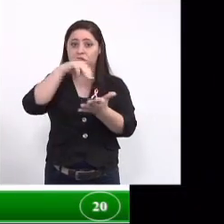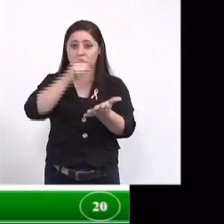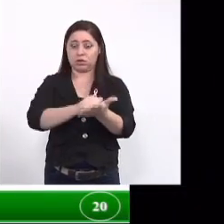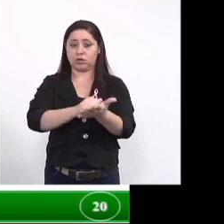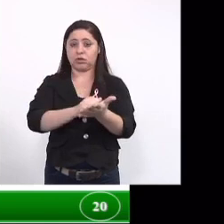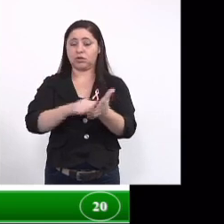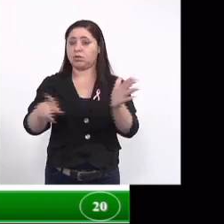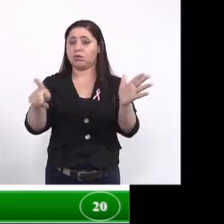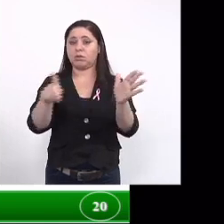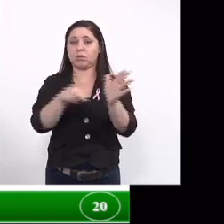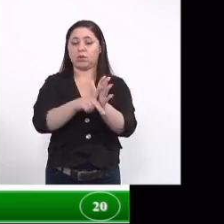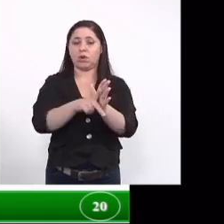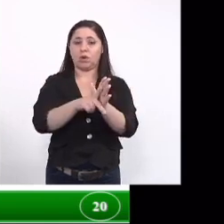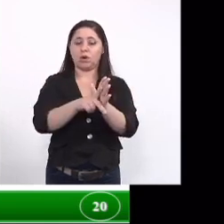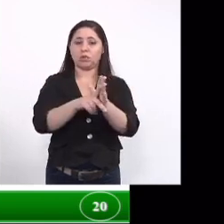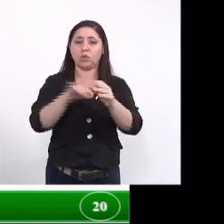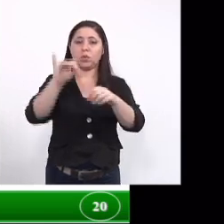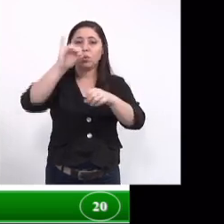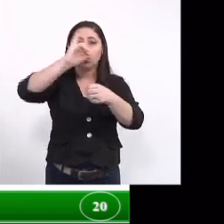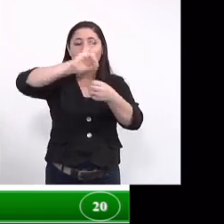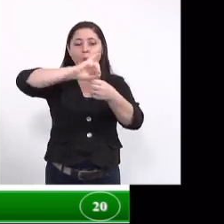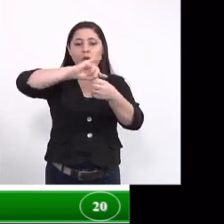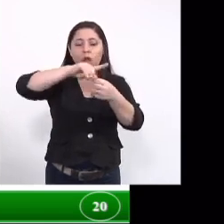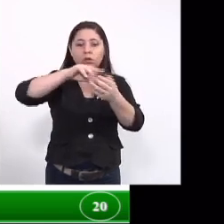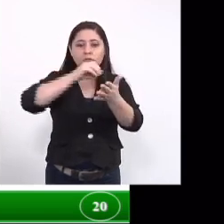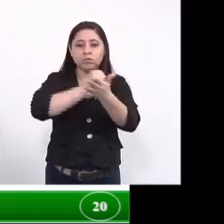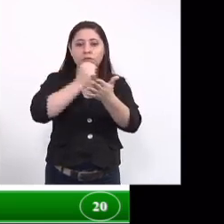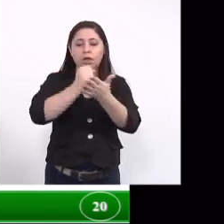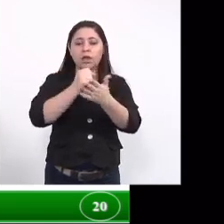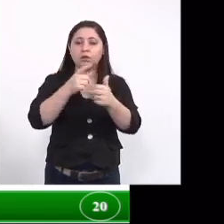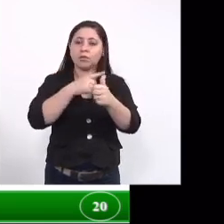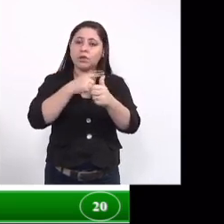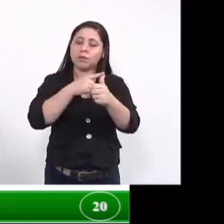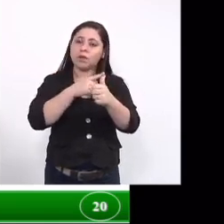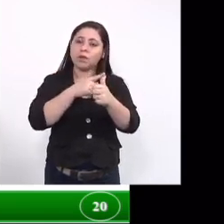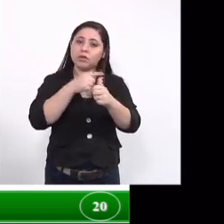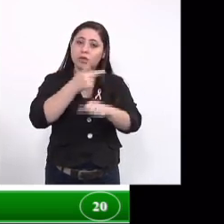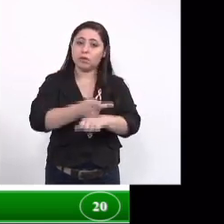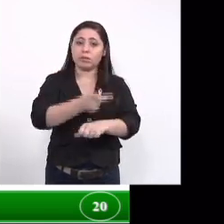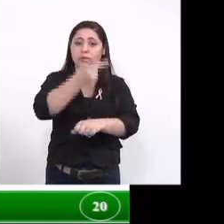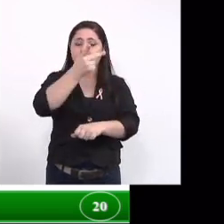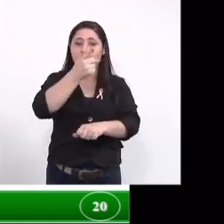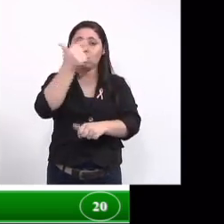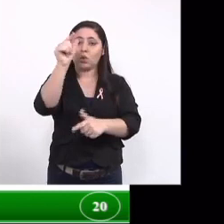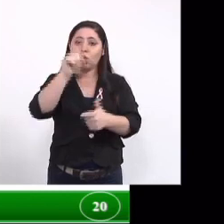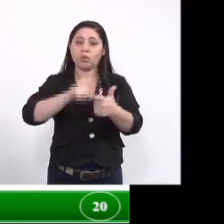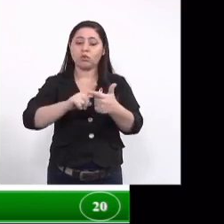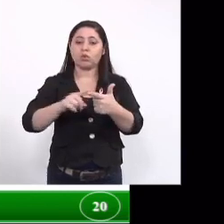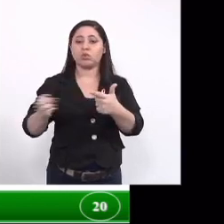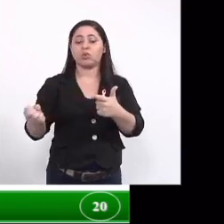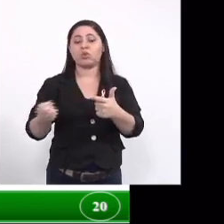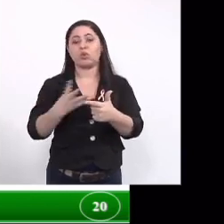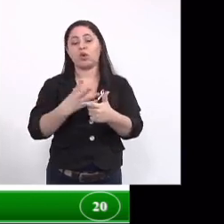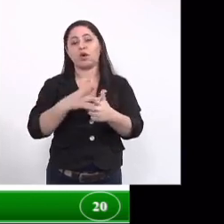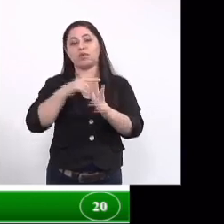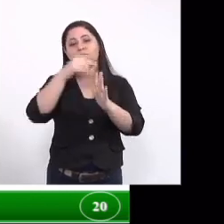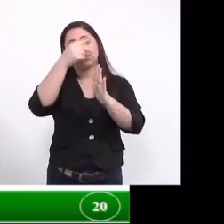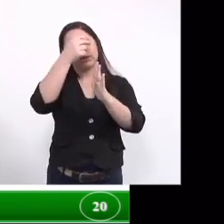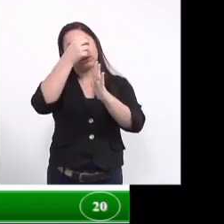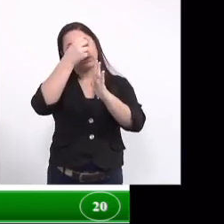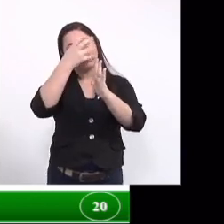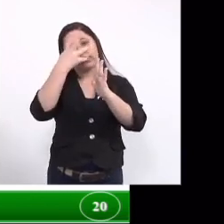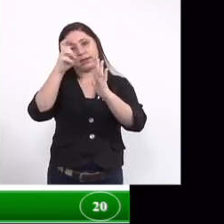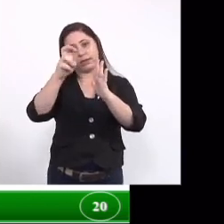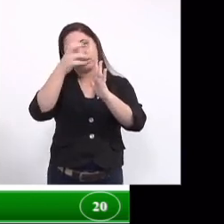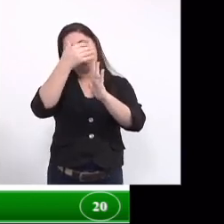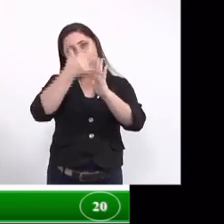já depositadas no núcleo de patente que seria uma daquele produto inicial que foi premiado e outra desses novos cinco princípios ativos que